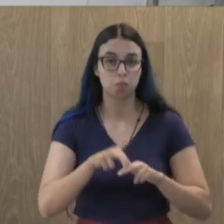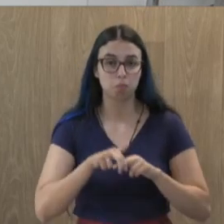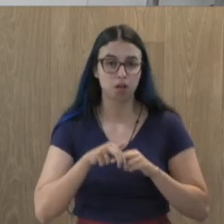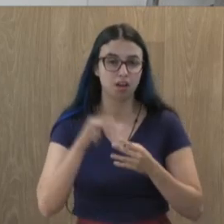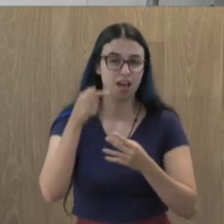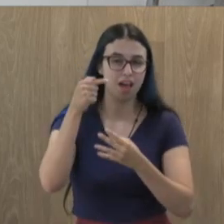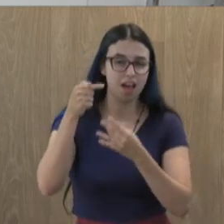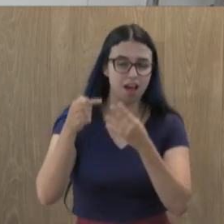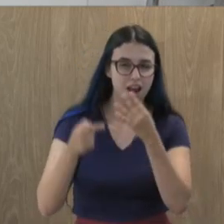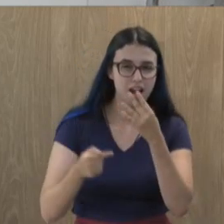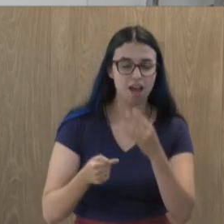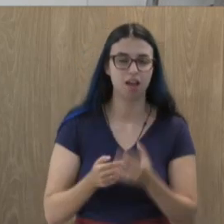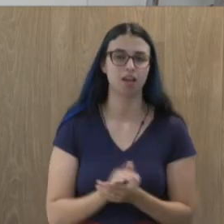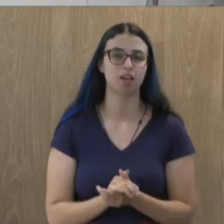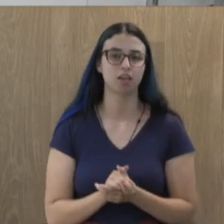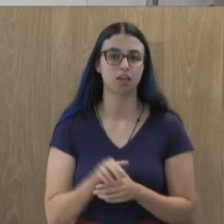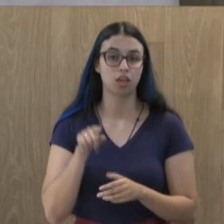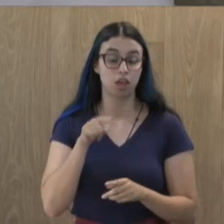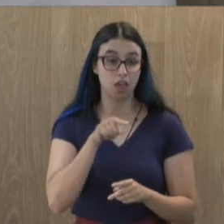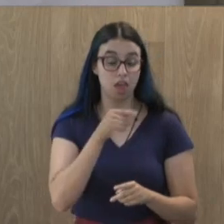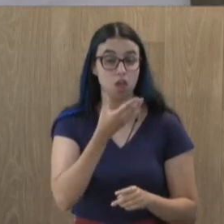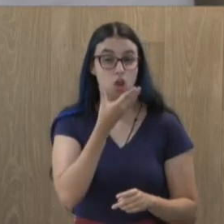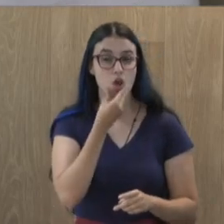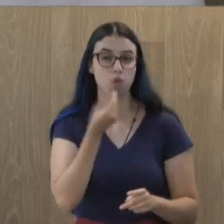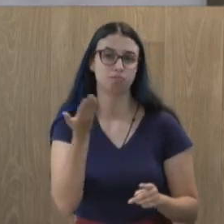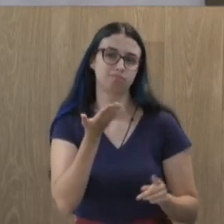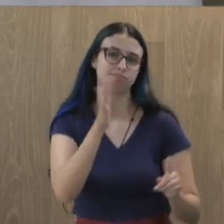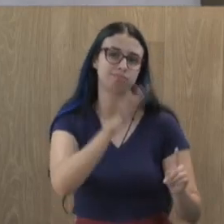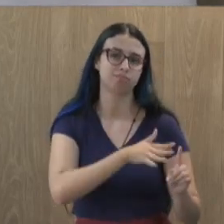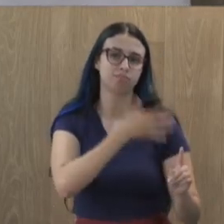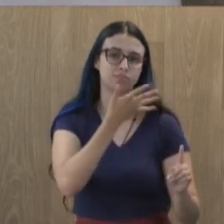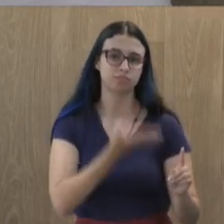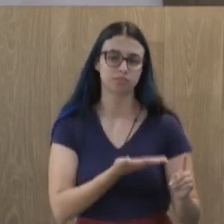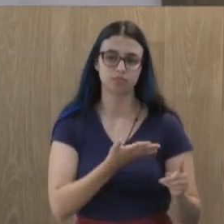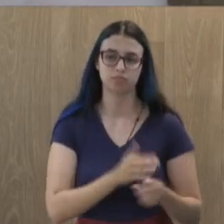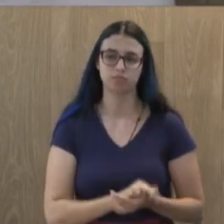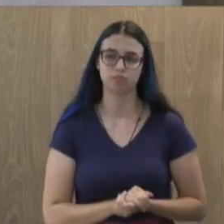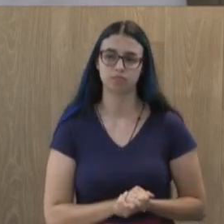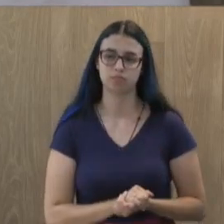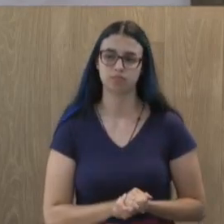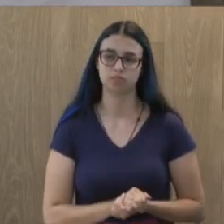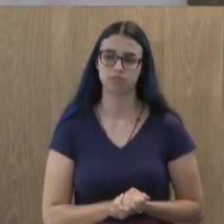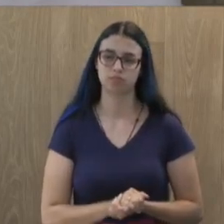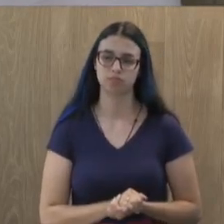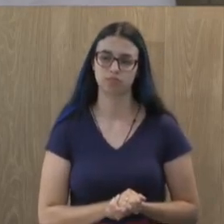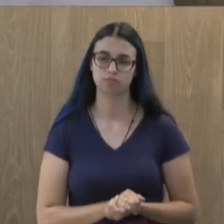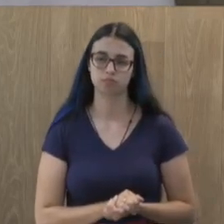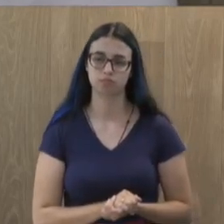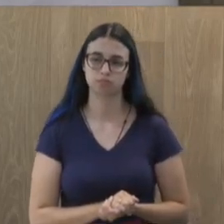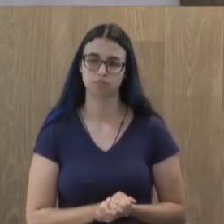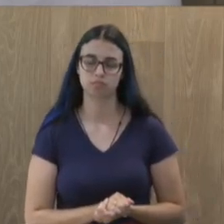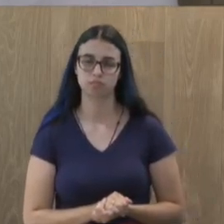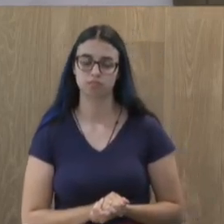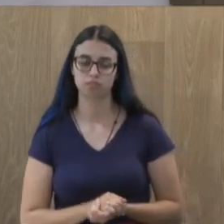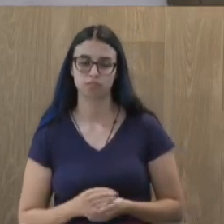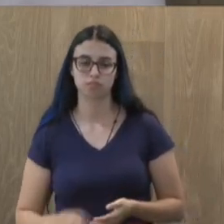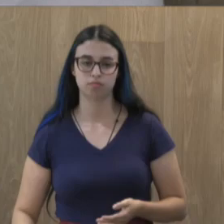recebe o título Líder Comunitário do ano 2023 das mãos do vereador Zé Brás.